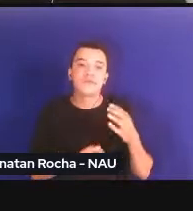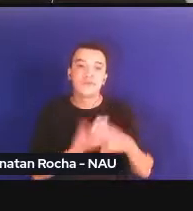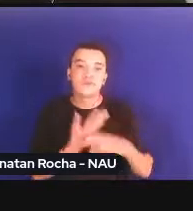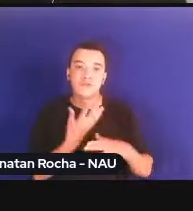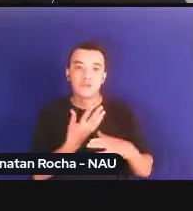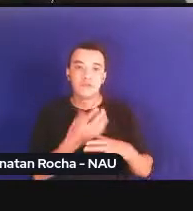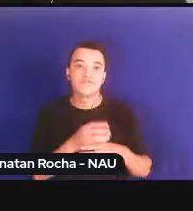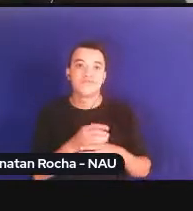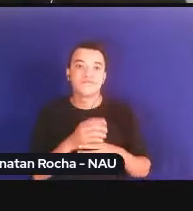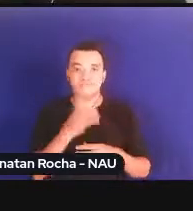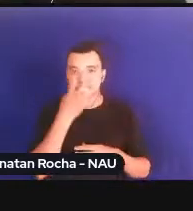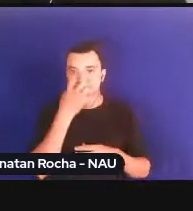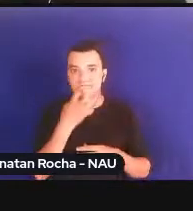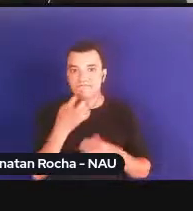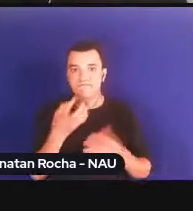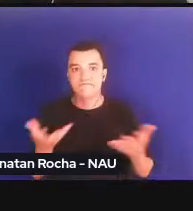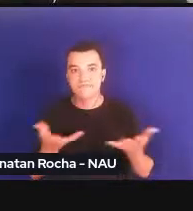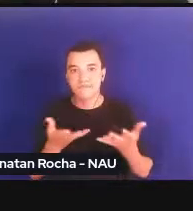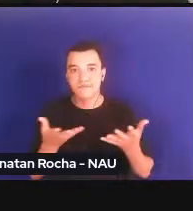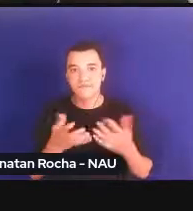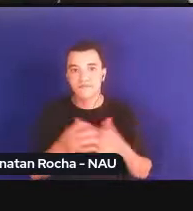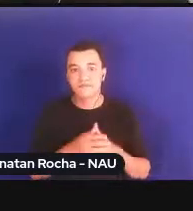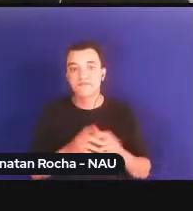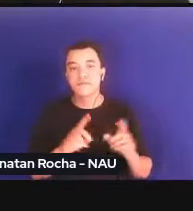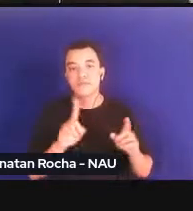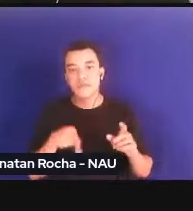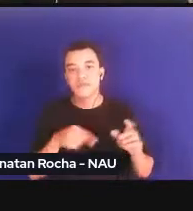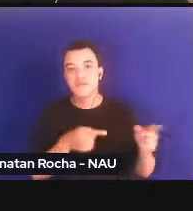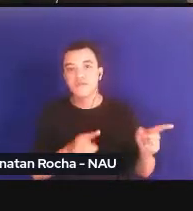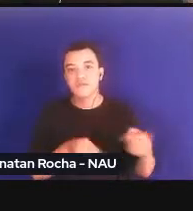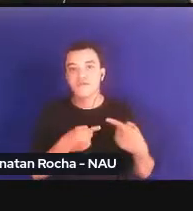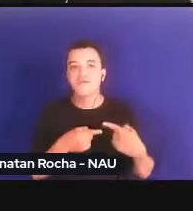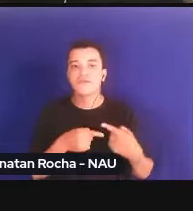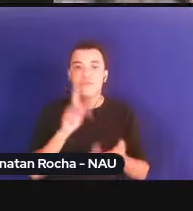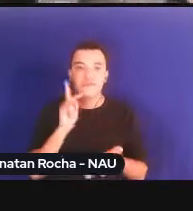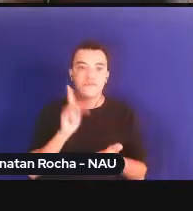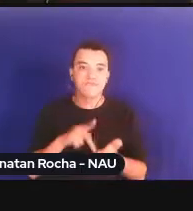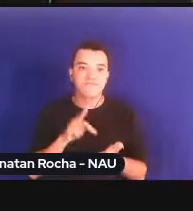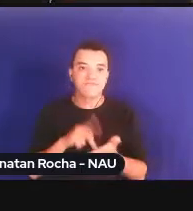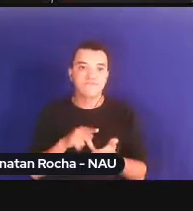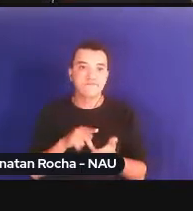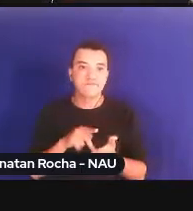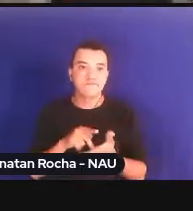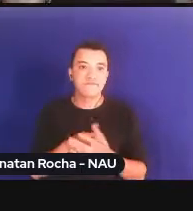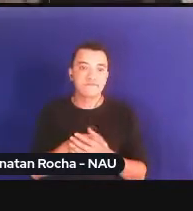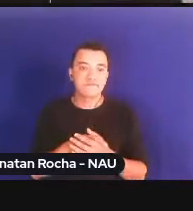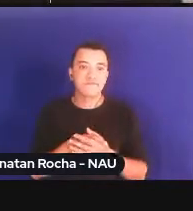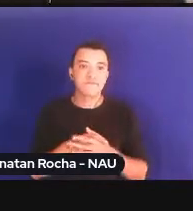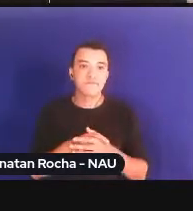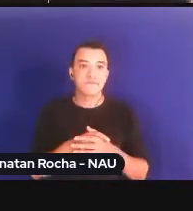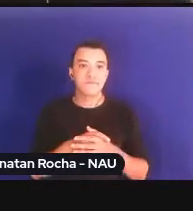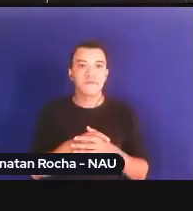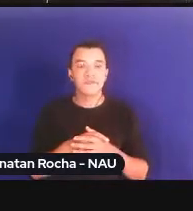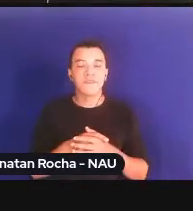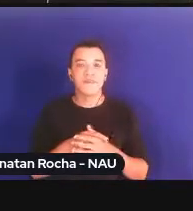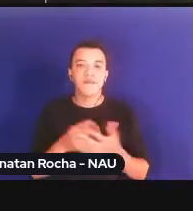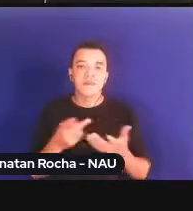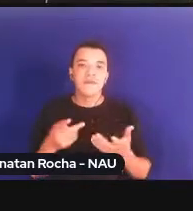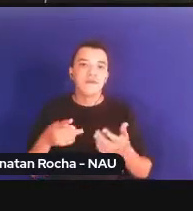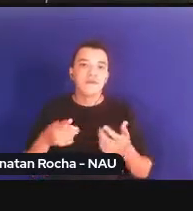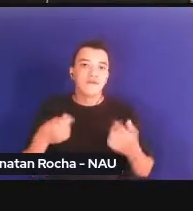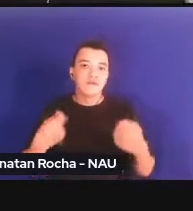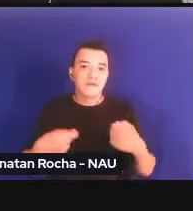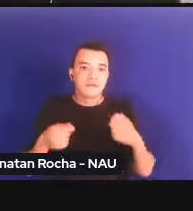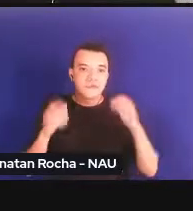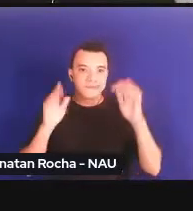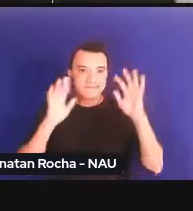atual é um desafio que de fato nos coloca para pensar quais são